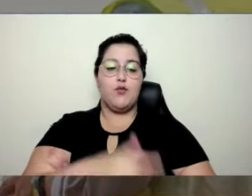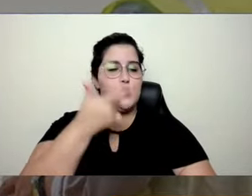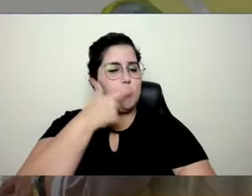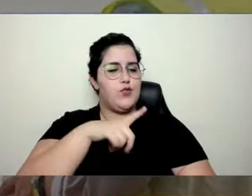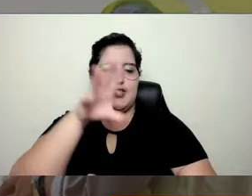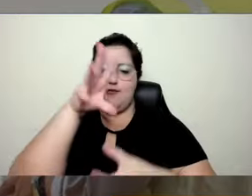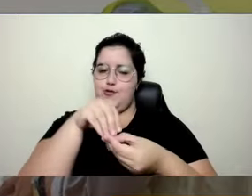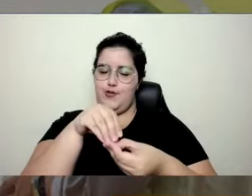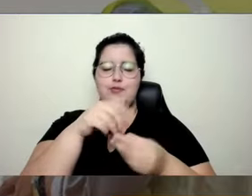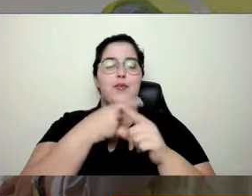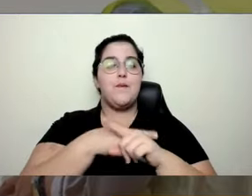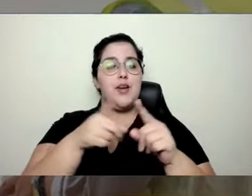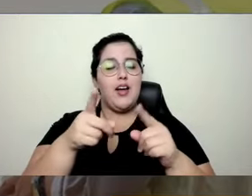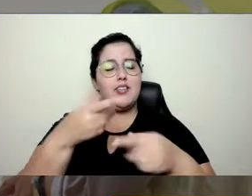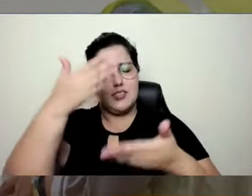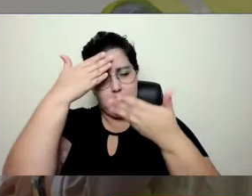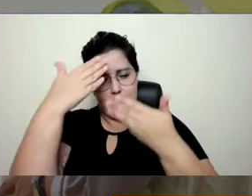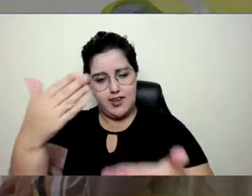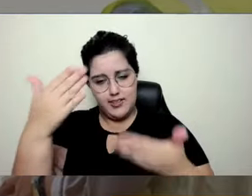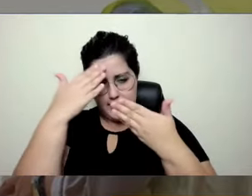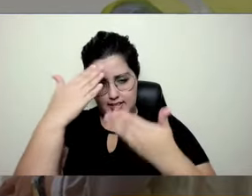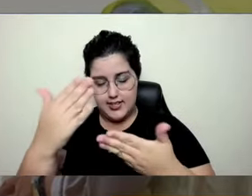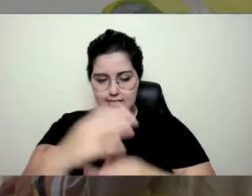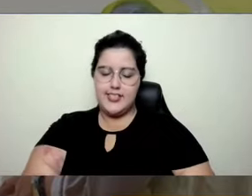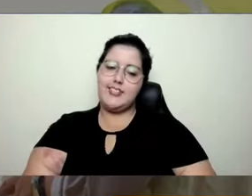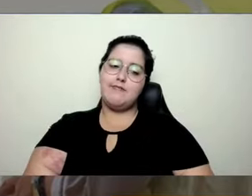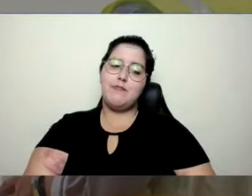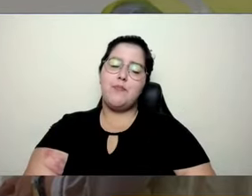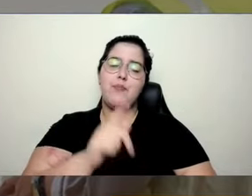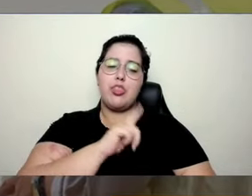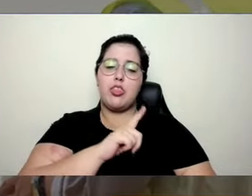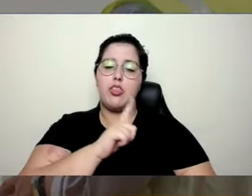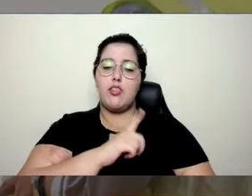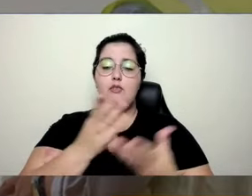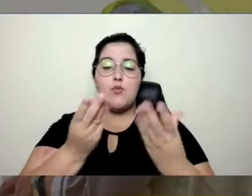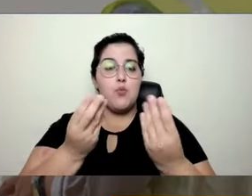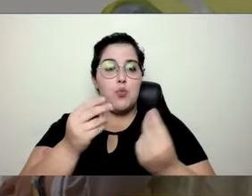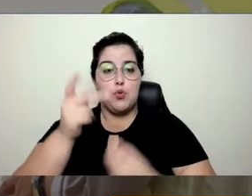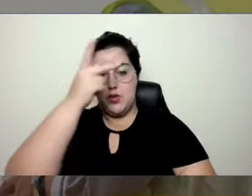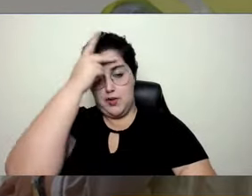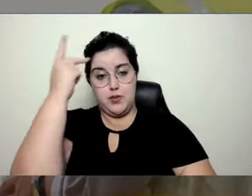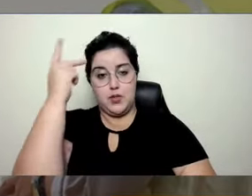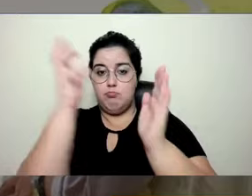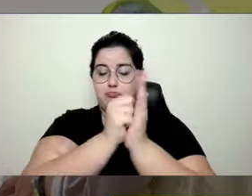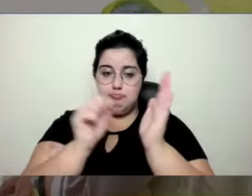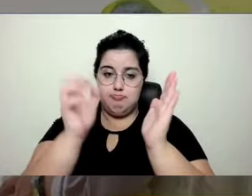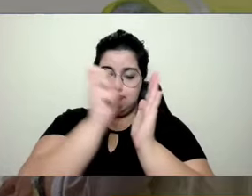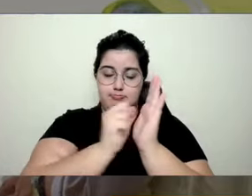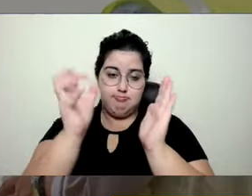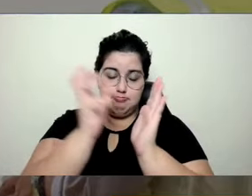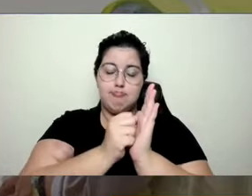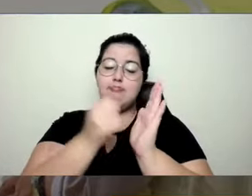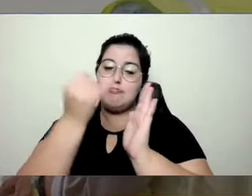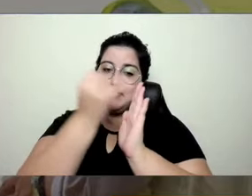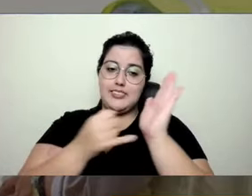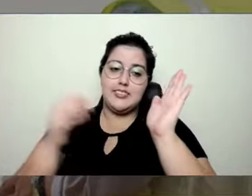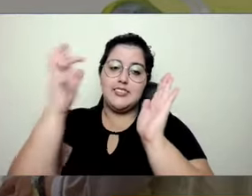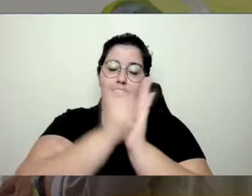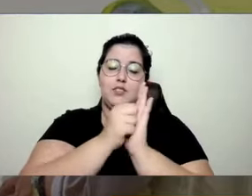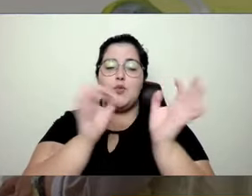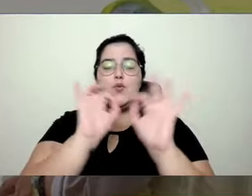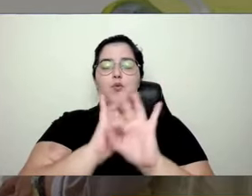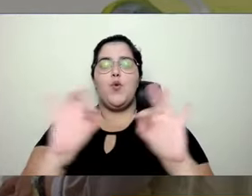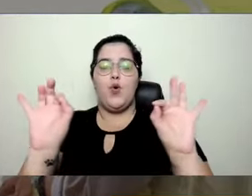muito, mas eu queria agradecer, a gente teve muita gente inscrita, precisamos renovar